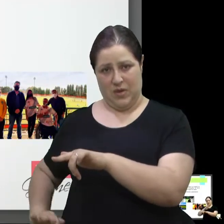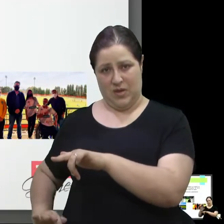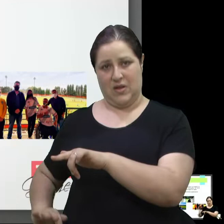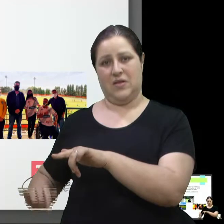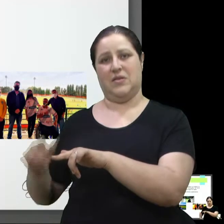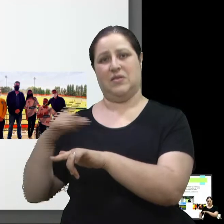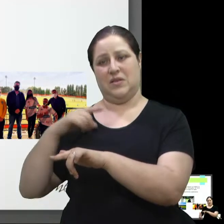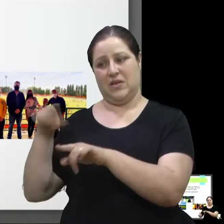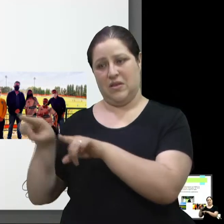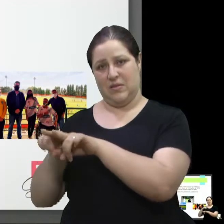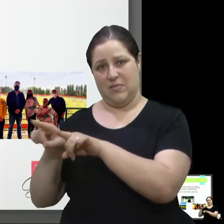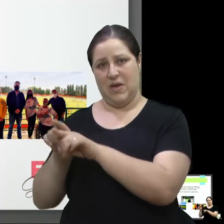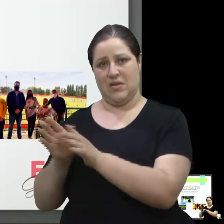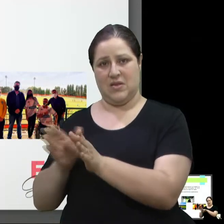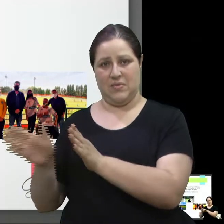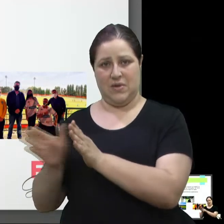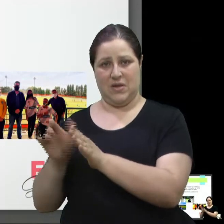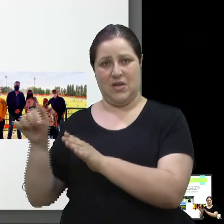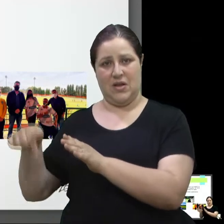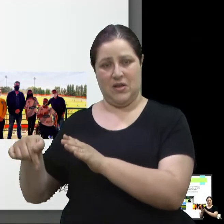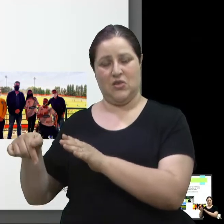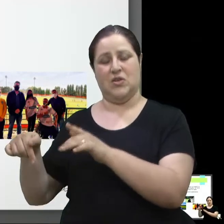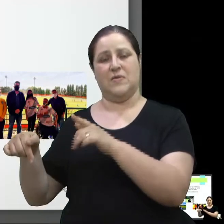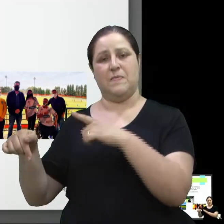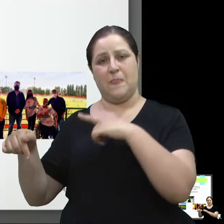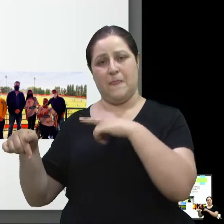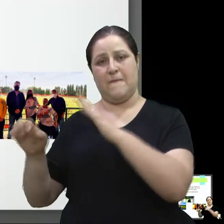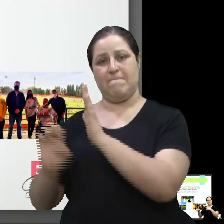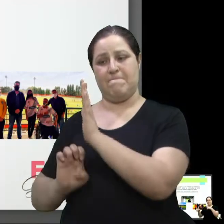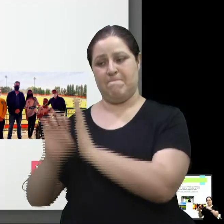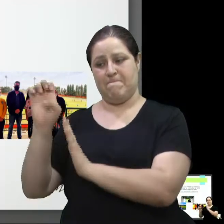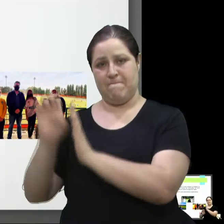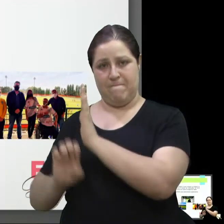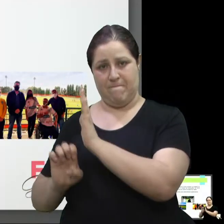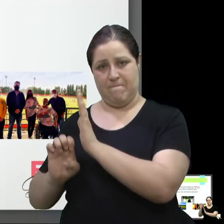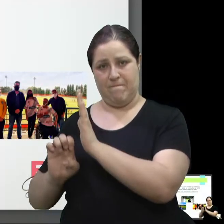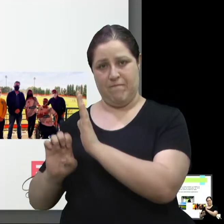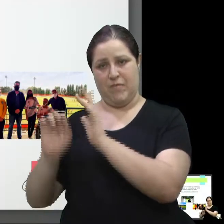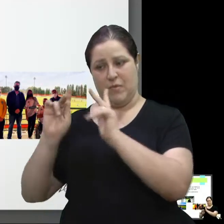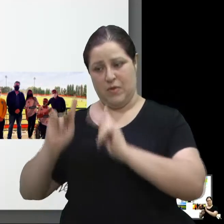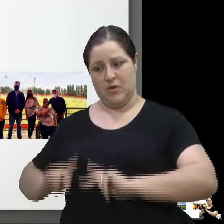também tem acessibilidade, inclusive tem elevador para a torcida visitante.